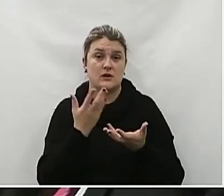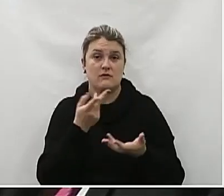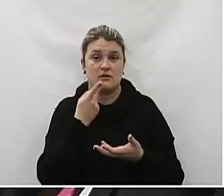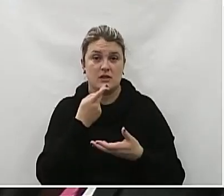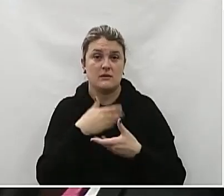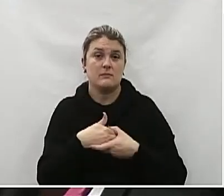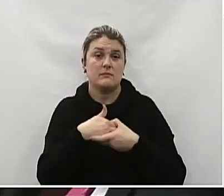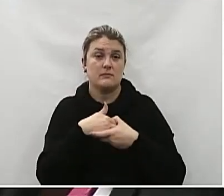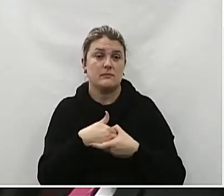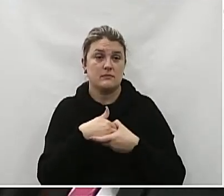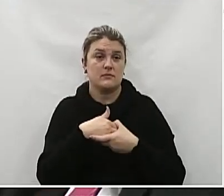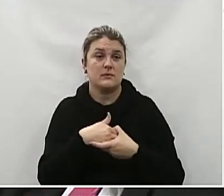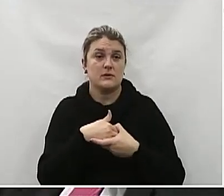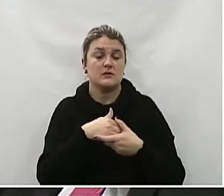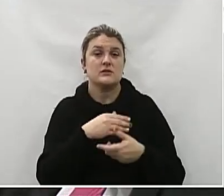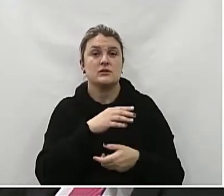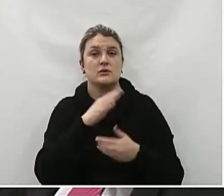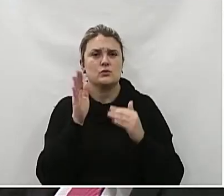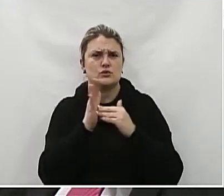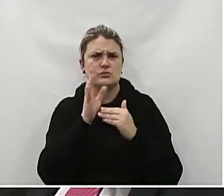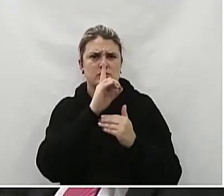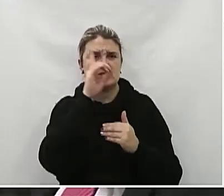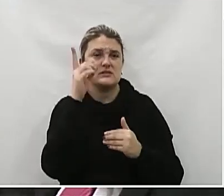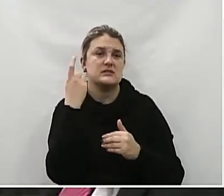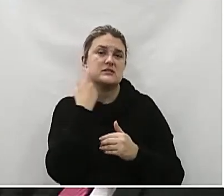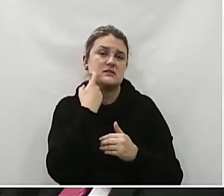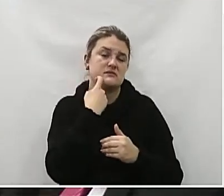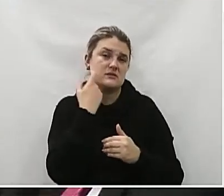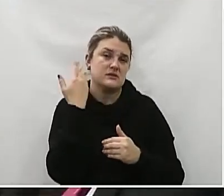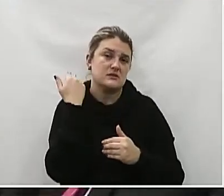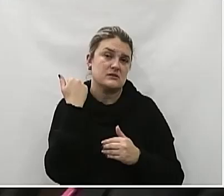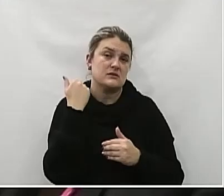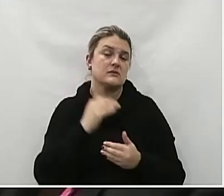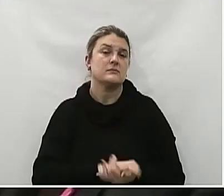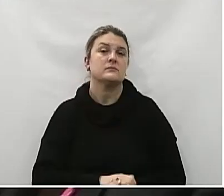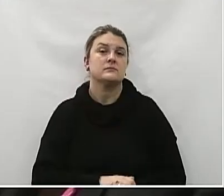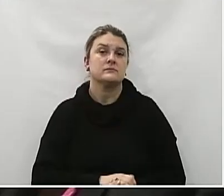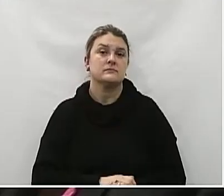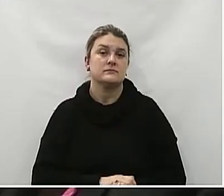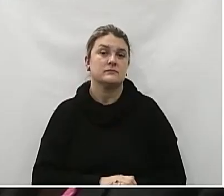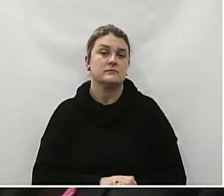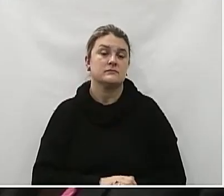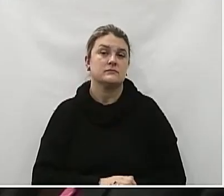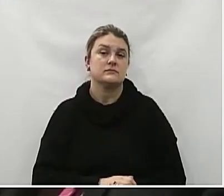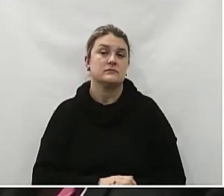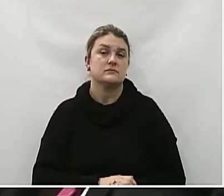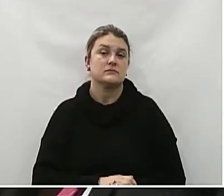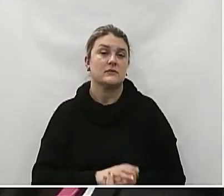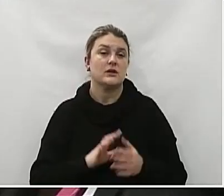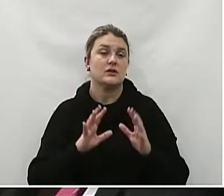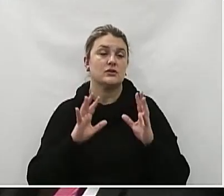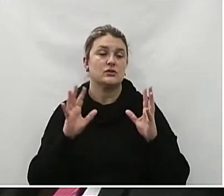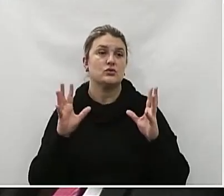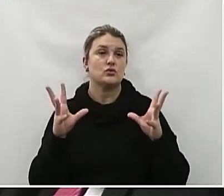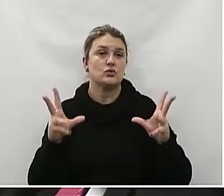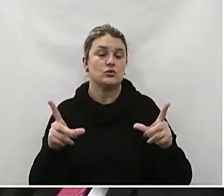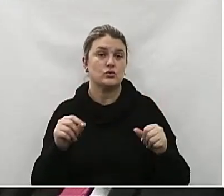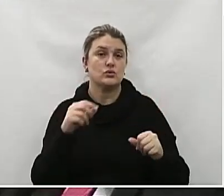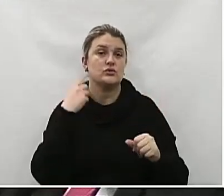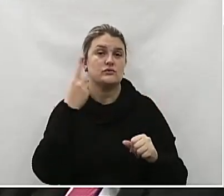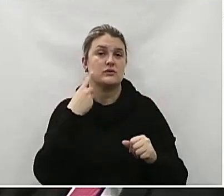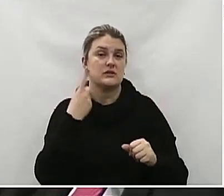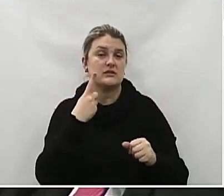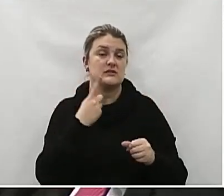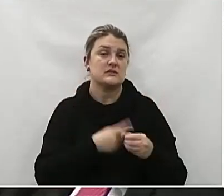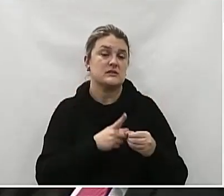os meus parabéns No último dia 11 Na última sexta-feira Comemoramos O dia do advogado A todos os advogados Aqui da nossa União da